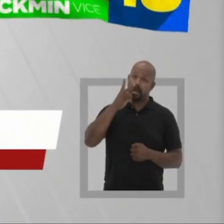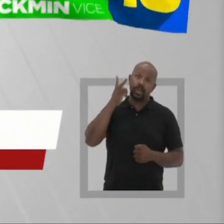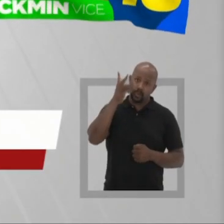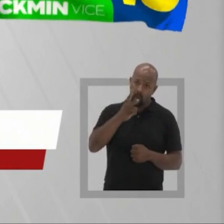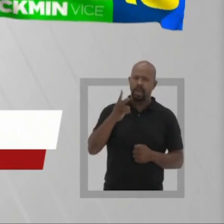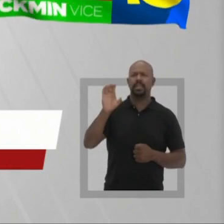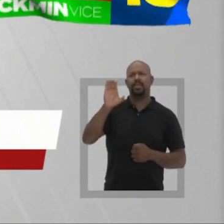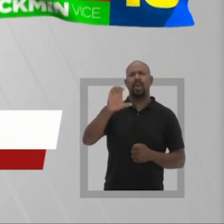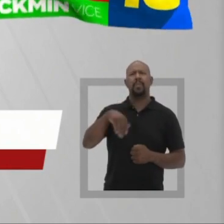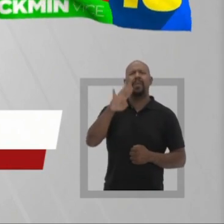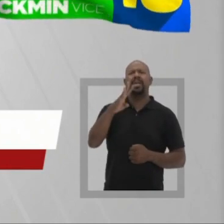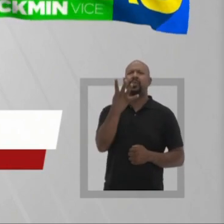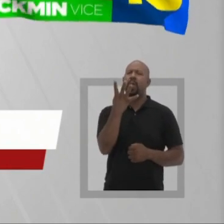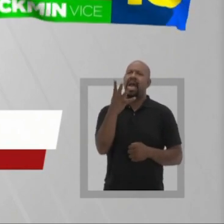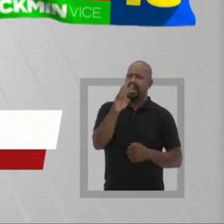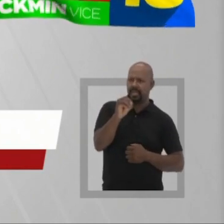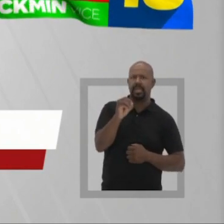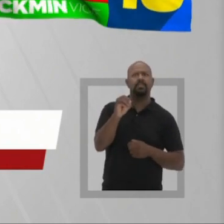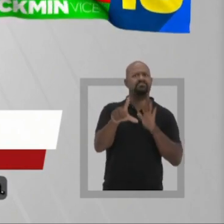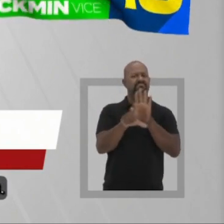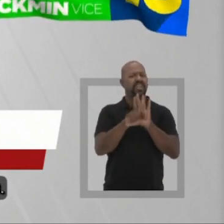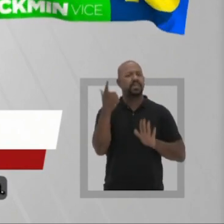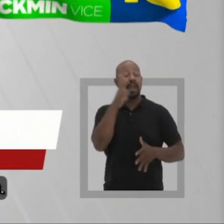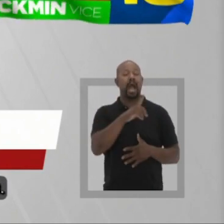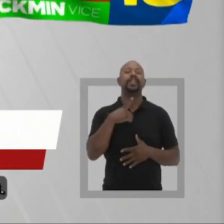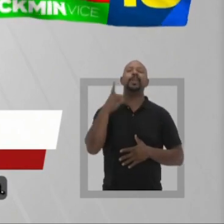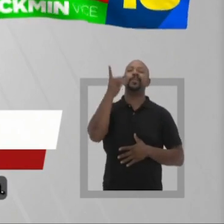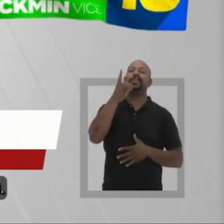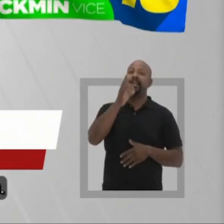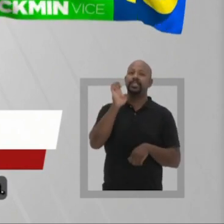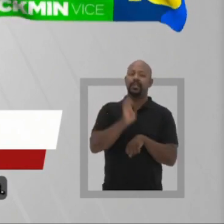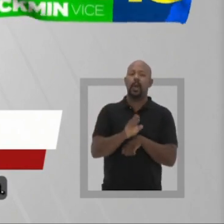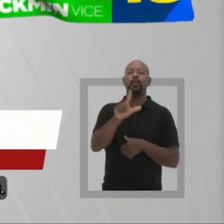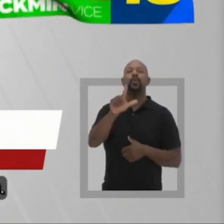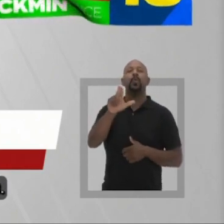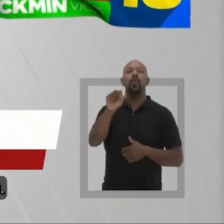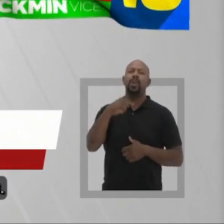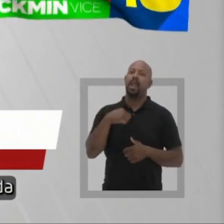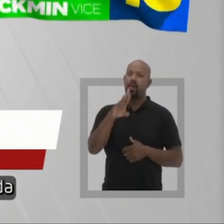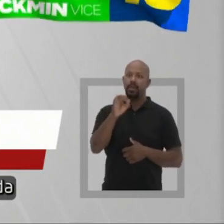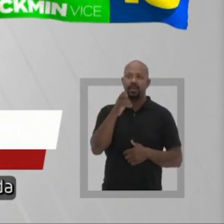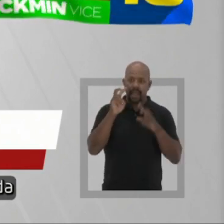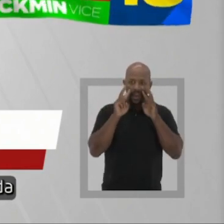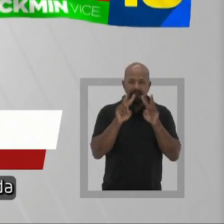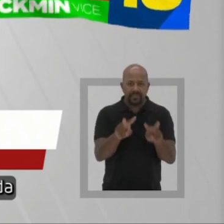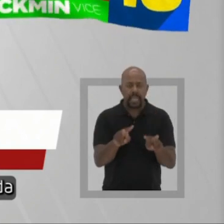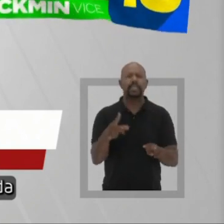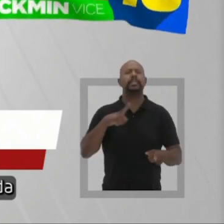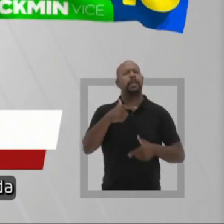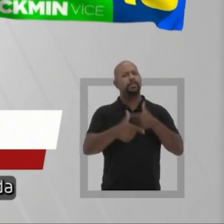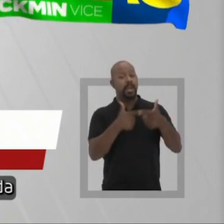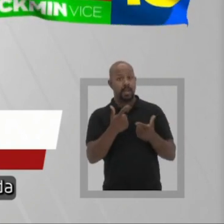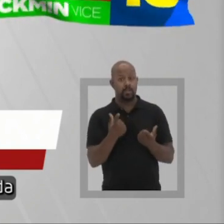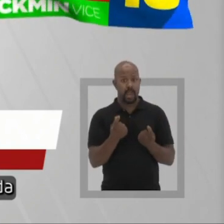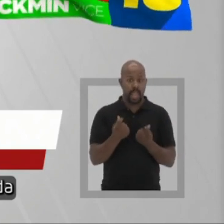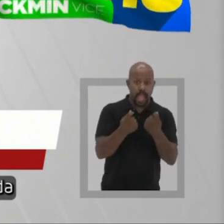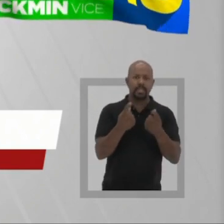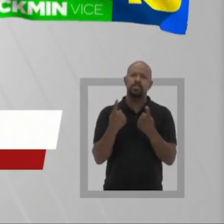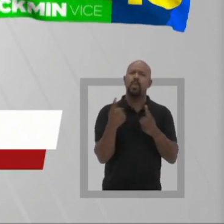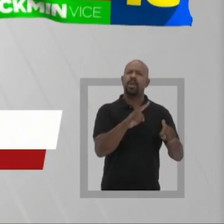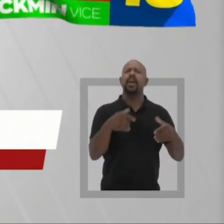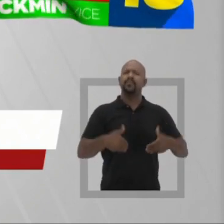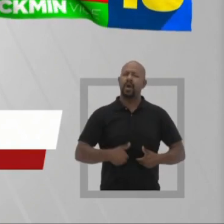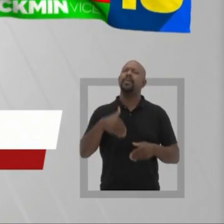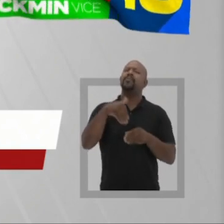Lima, vereadora em Niterói, com mais de 40 leis aprovadas. A candidata a deputado estadual do Lula. O Rio que eu quero ver tem emprego,